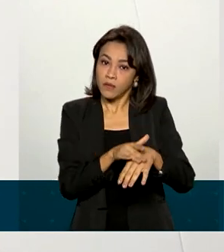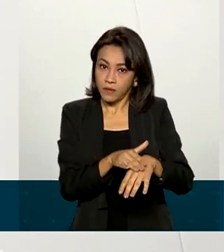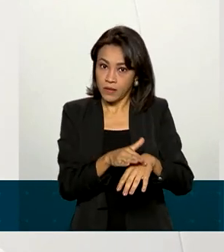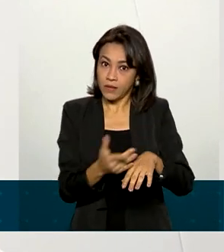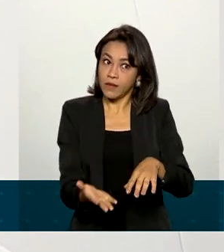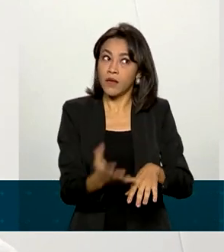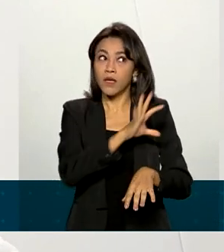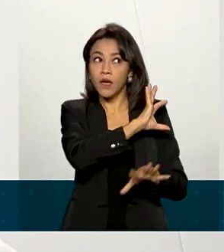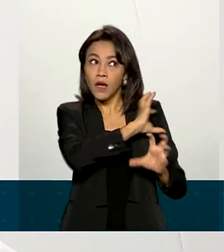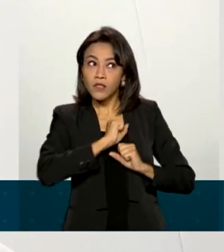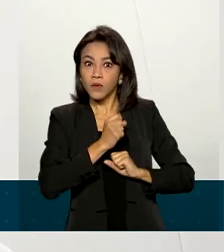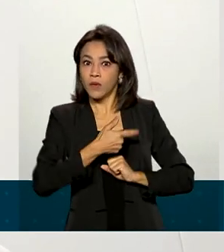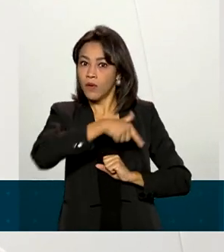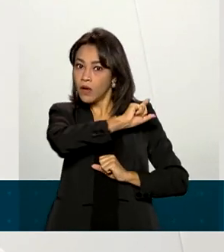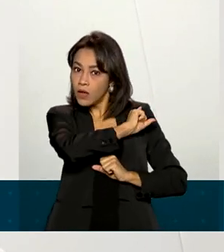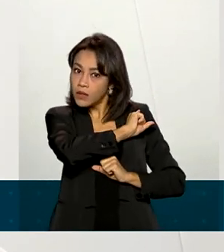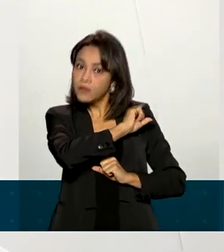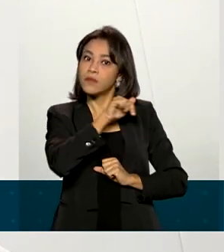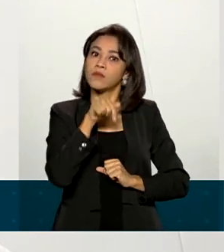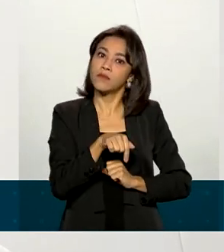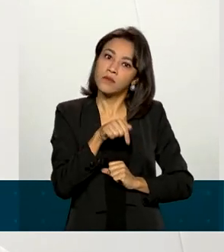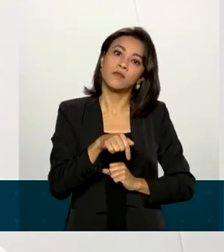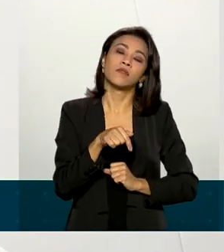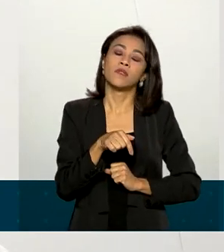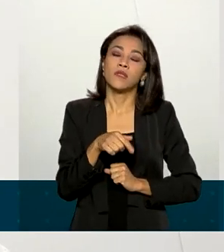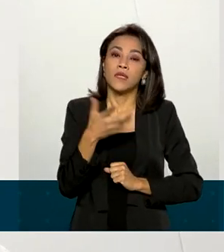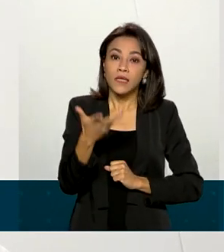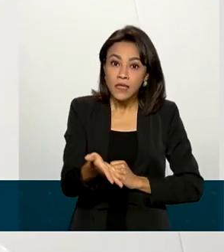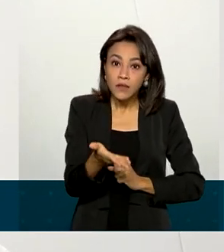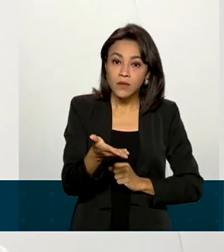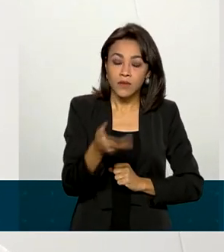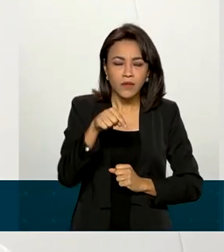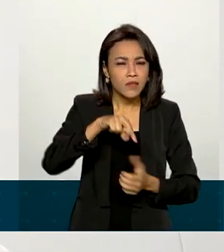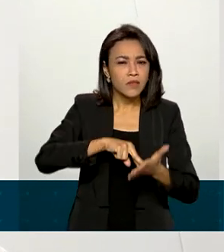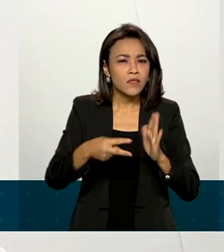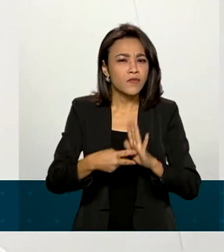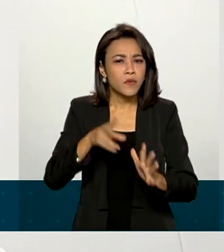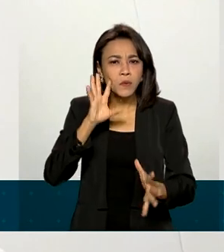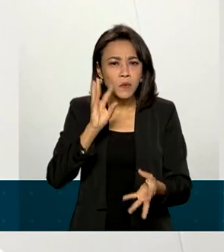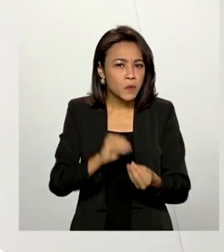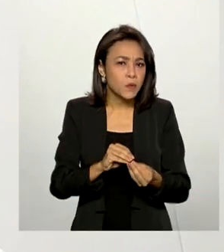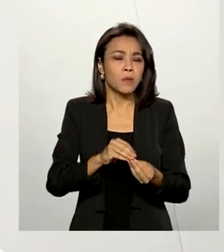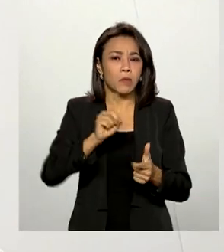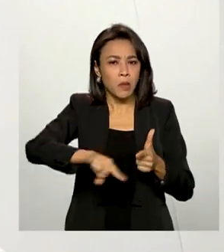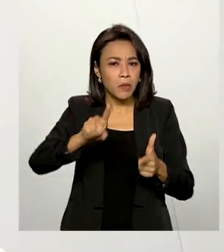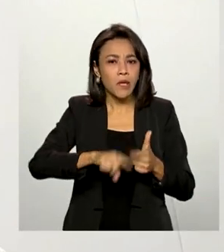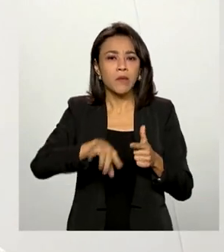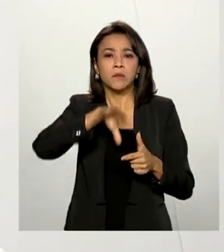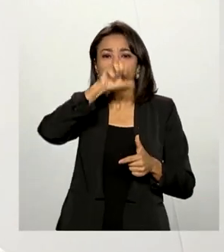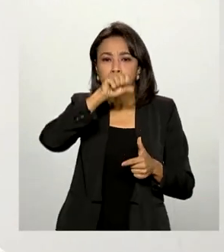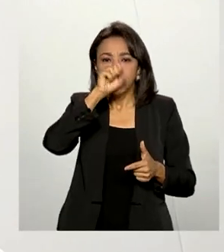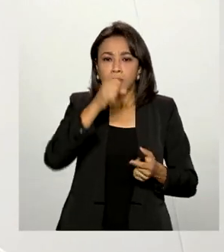anteriormente, que a gente convencionou chamar de Covid longa. Isso representa alterações circulatórias, respiratórias até cerebrais. Vamos lá. lá. lá.